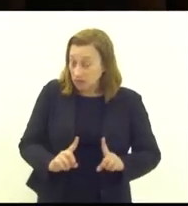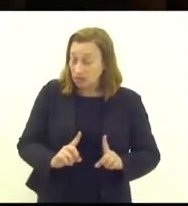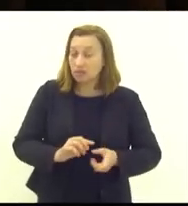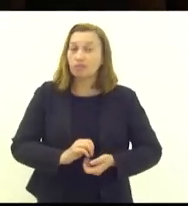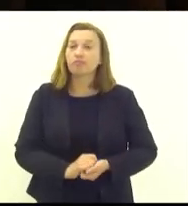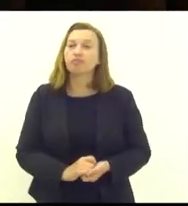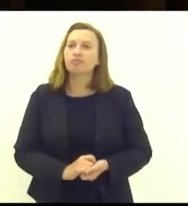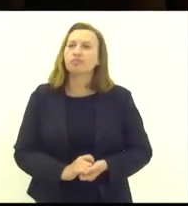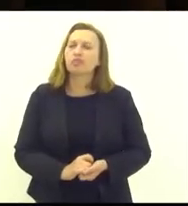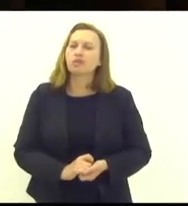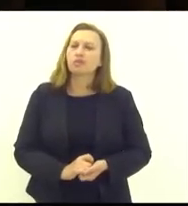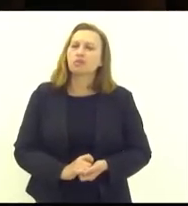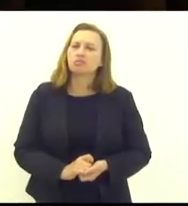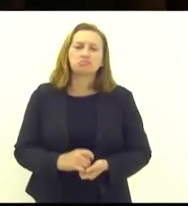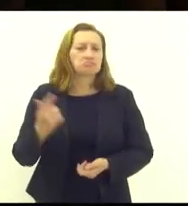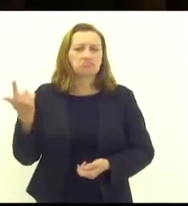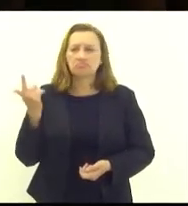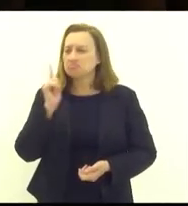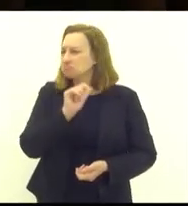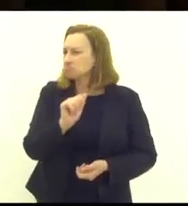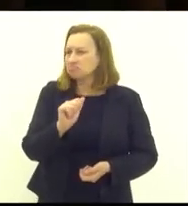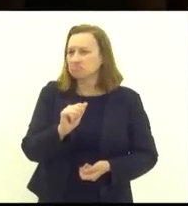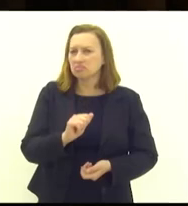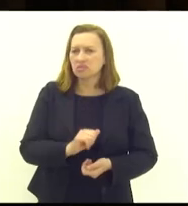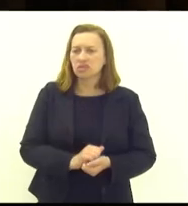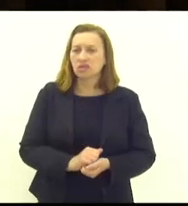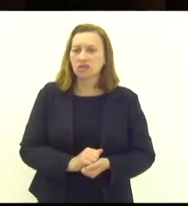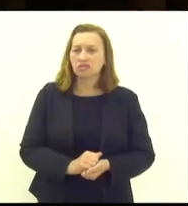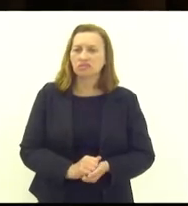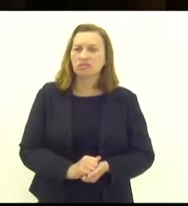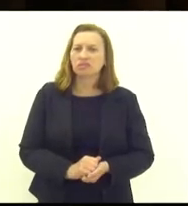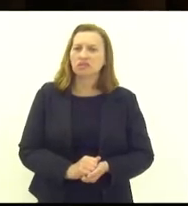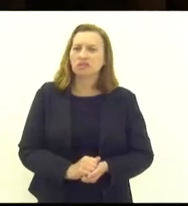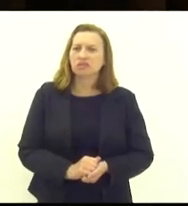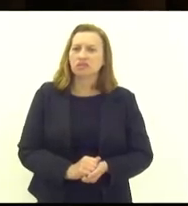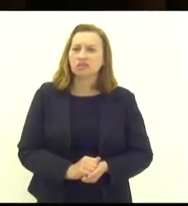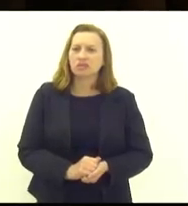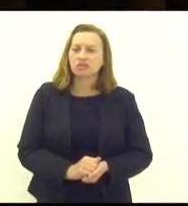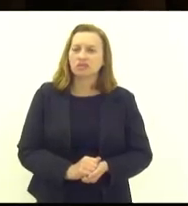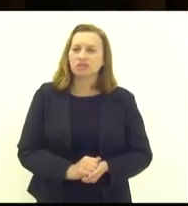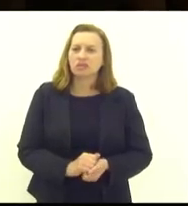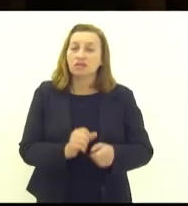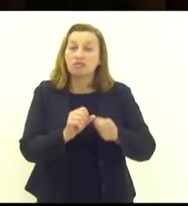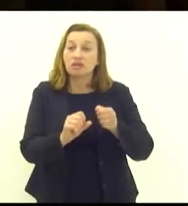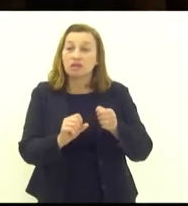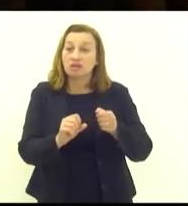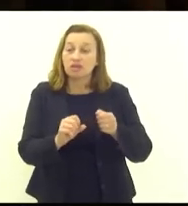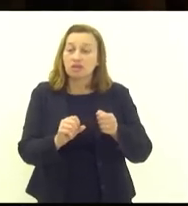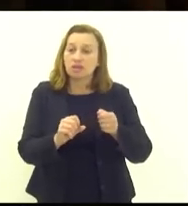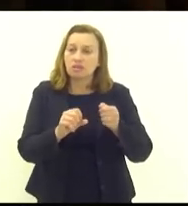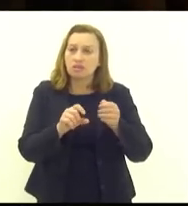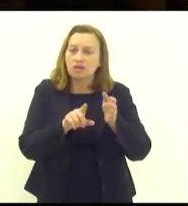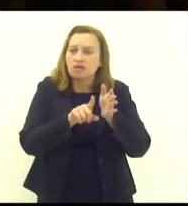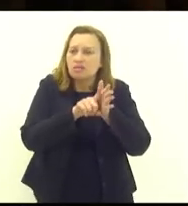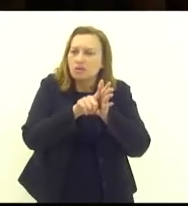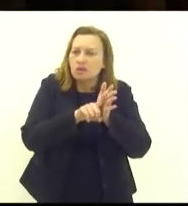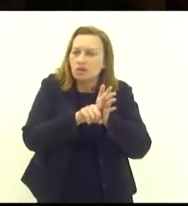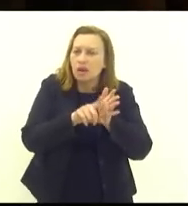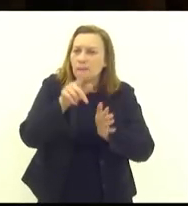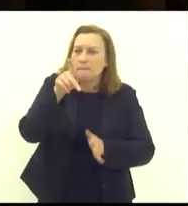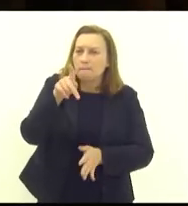deficiências, não conseguem realizar a perícia há muitos anos,